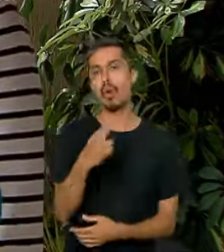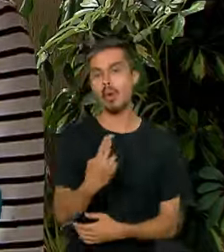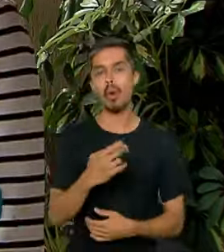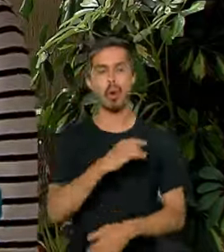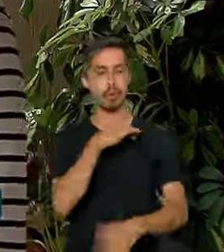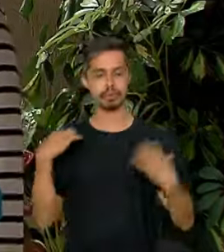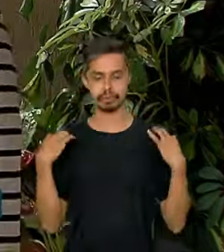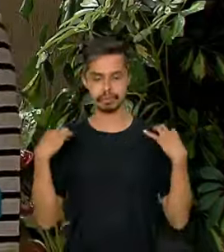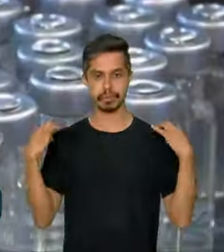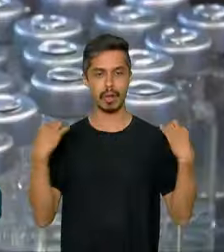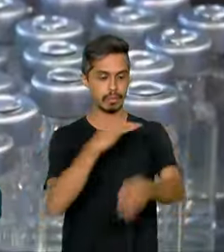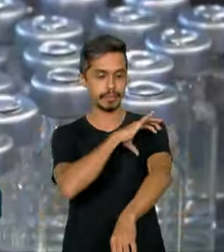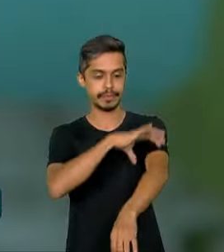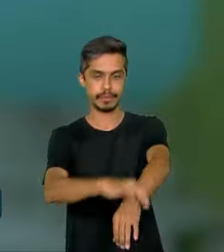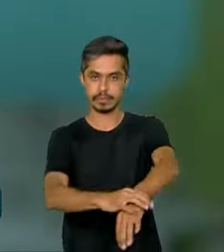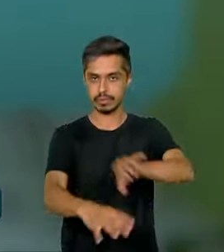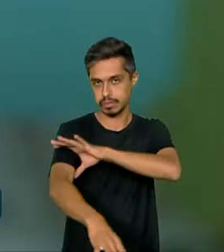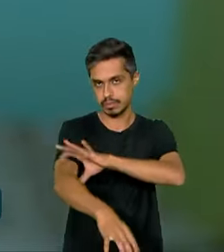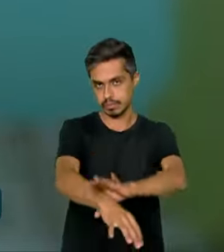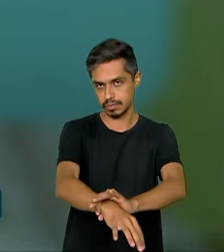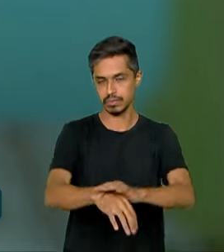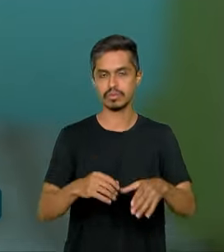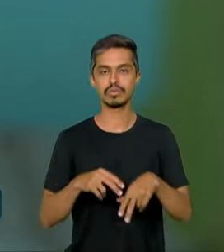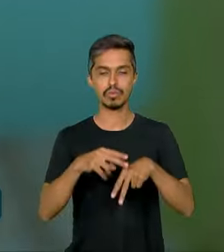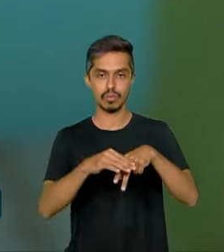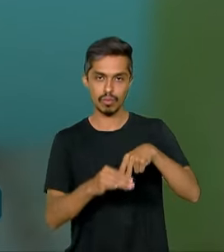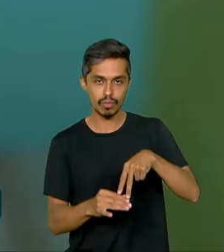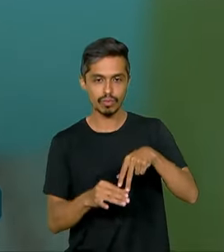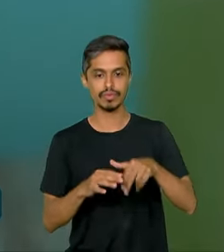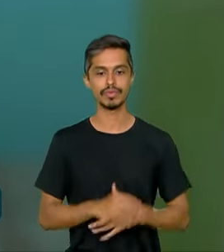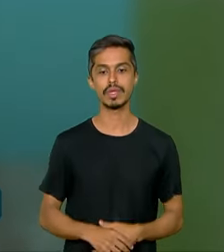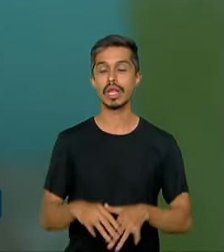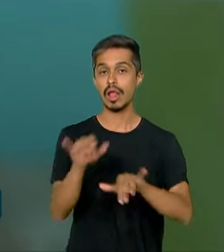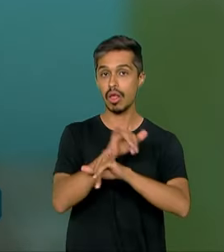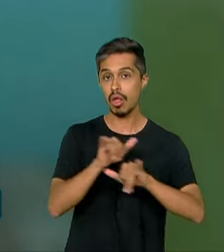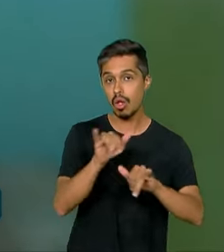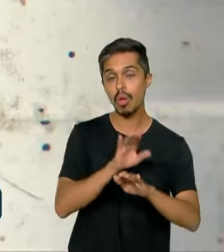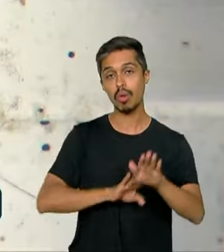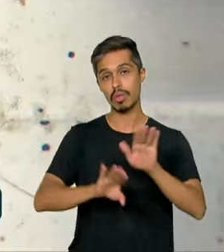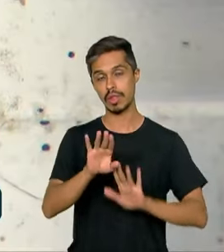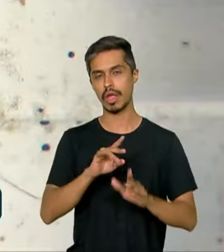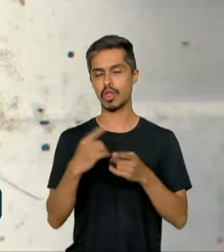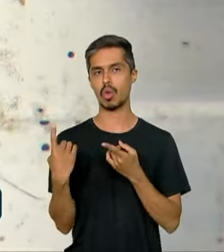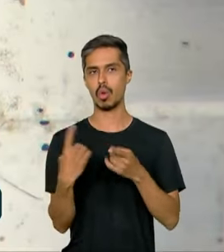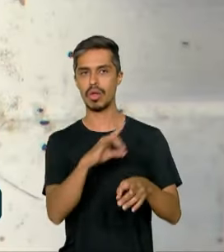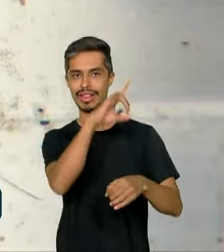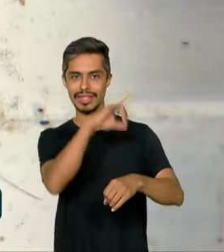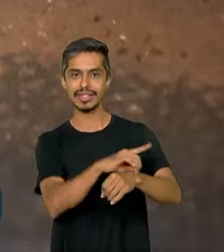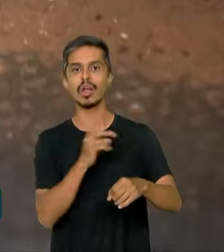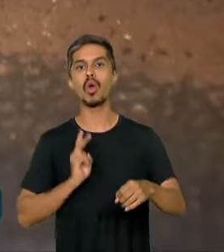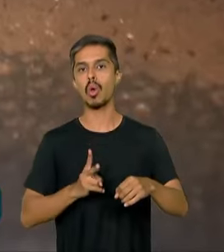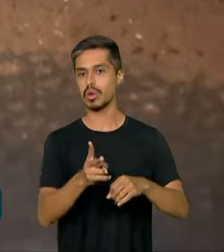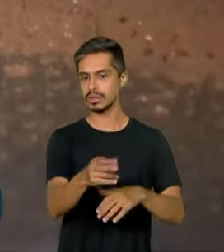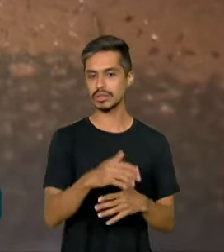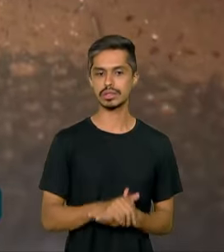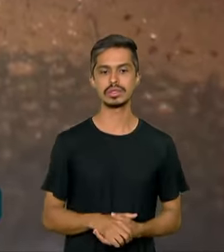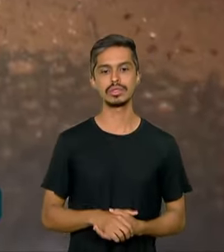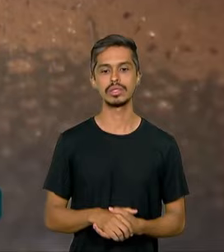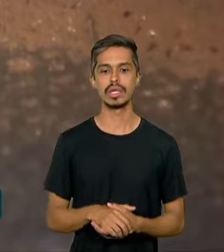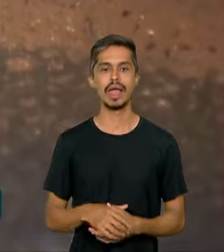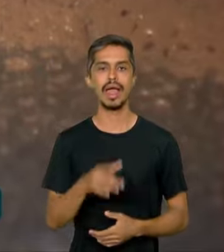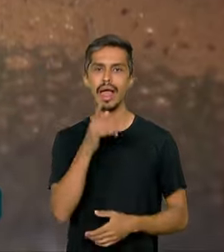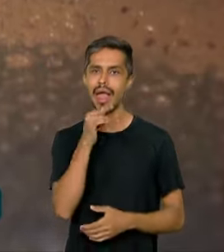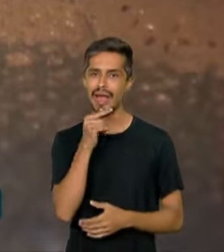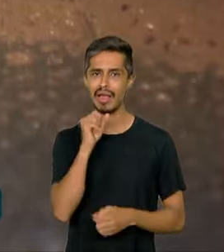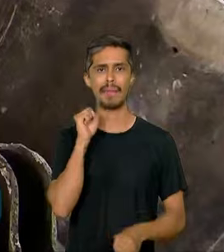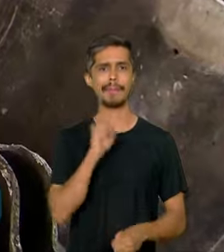comprida, uma calça. As autoridades alertam, os cuidados no combate à dengue precisam continuar. Não deixe a água